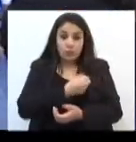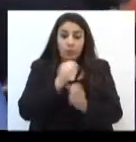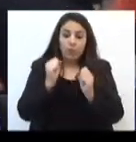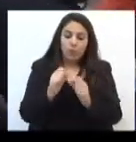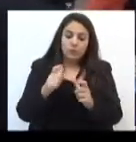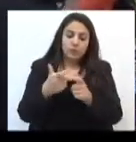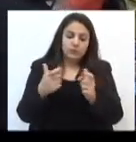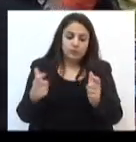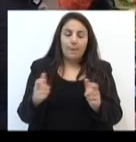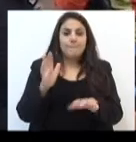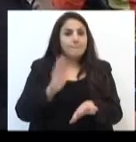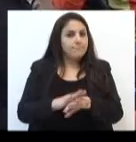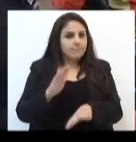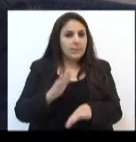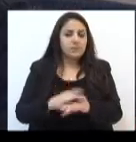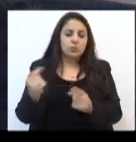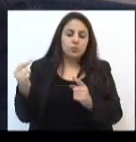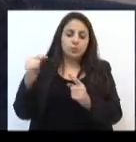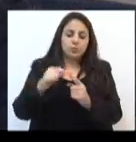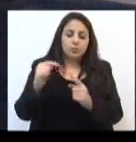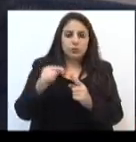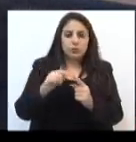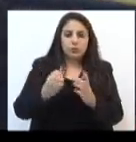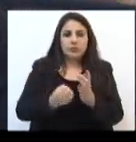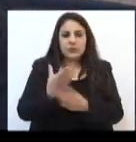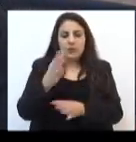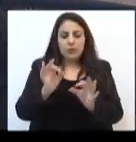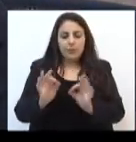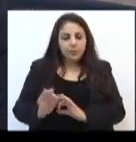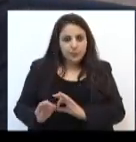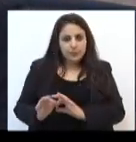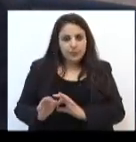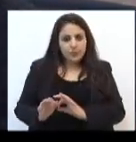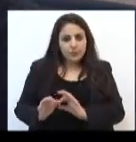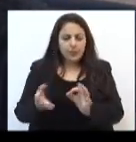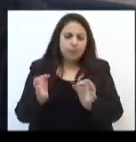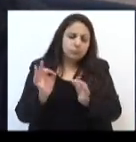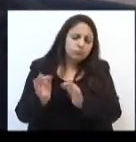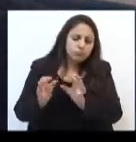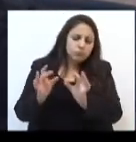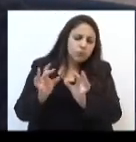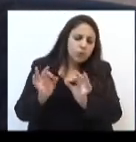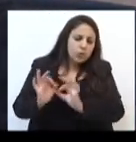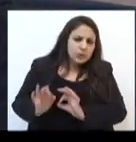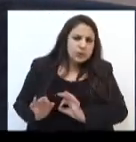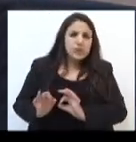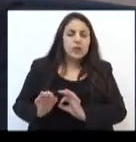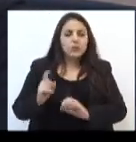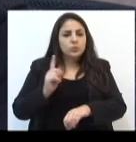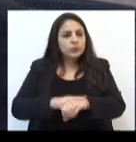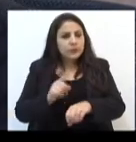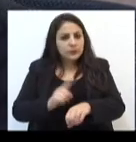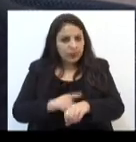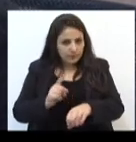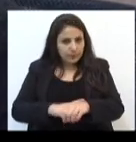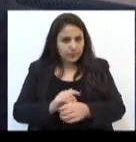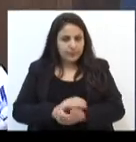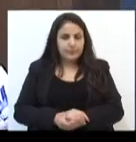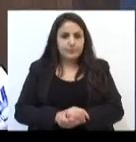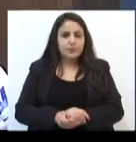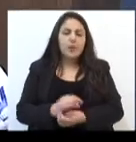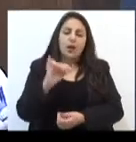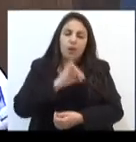número possa crescer ainda mais, o objetivo é de criar um plano para ser aperfeiçoado durante o tempo de vigência.